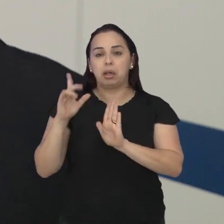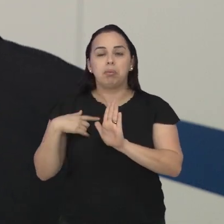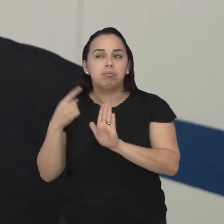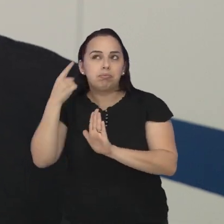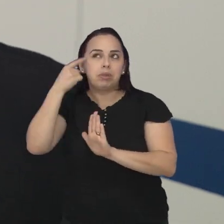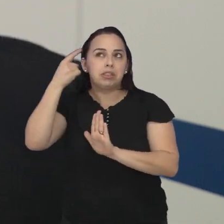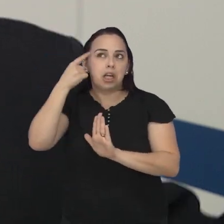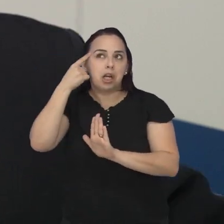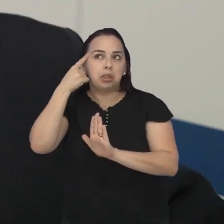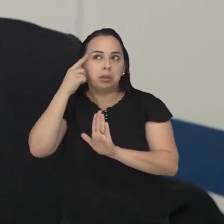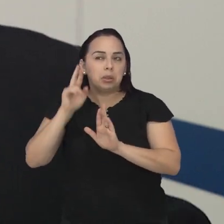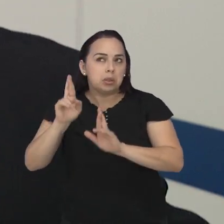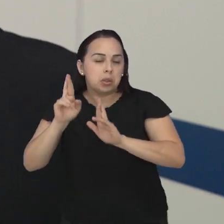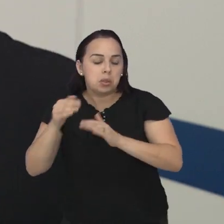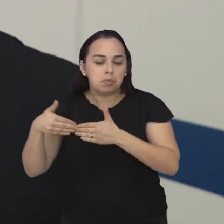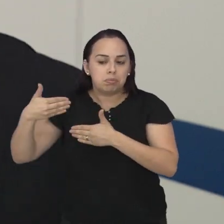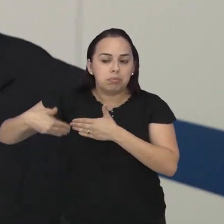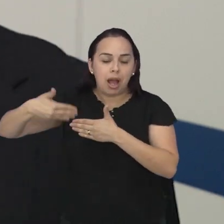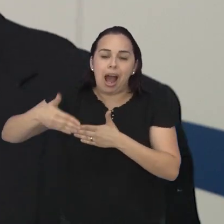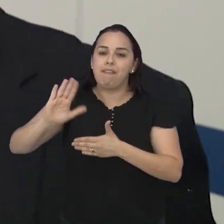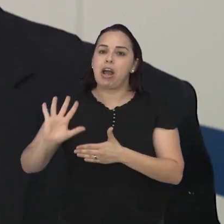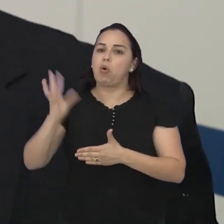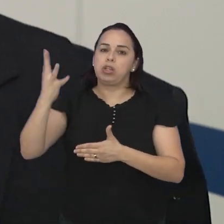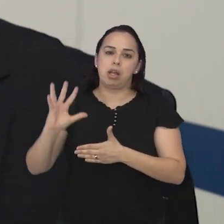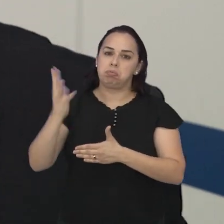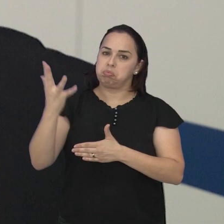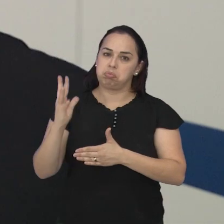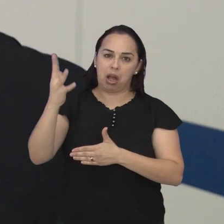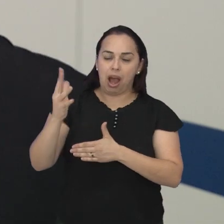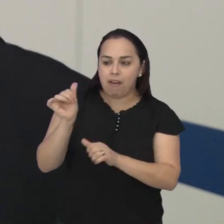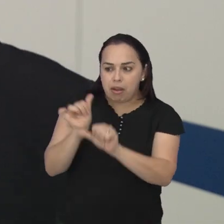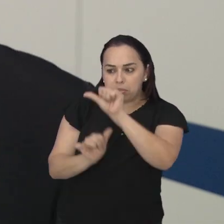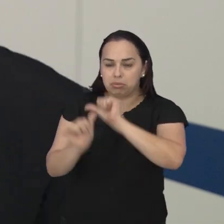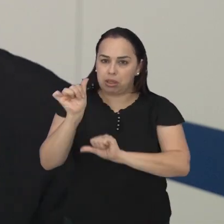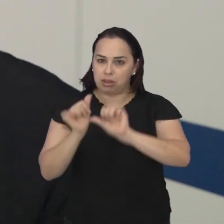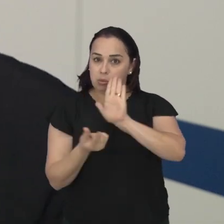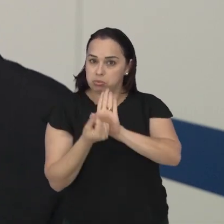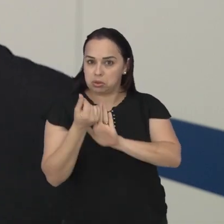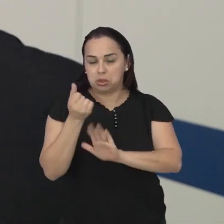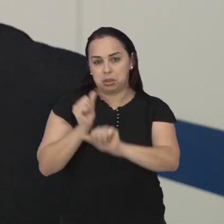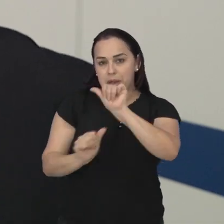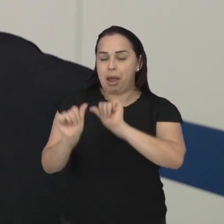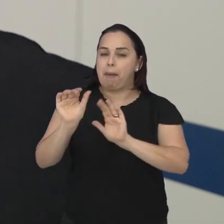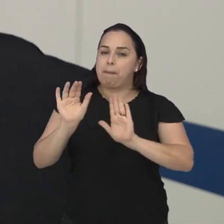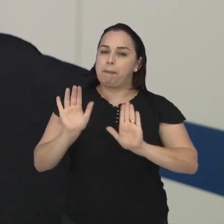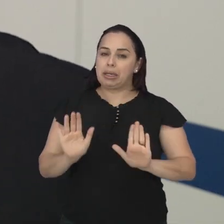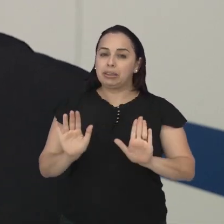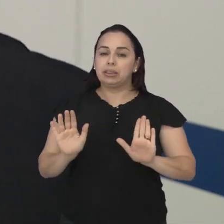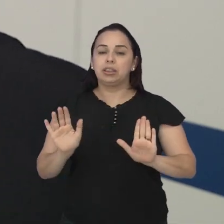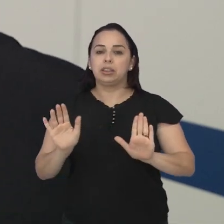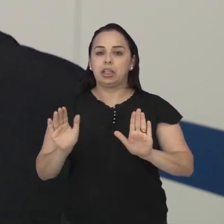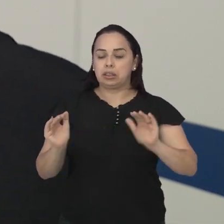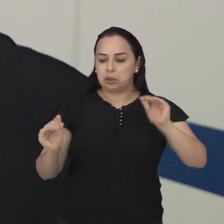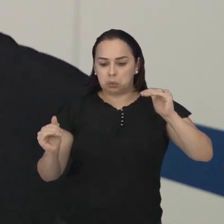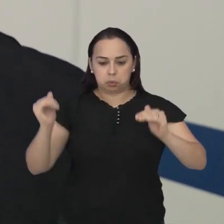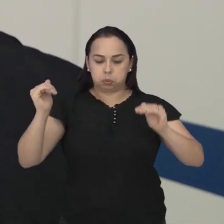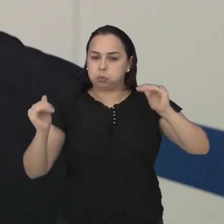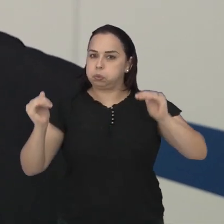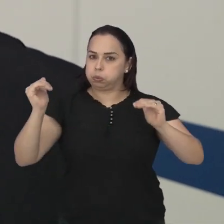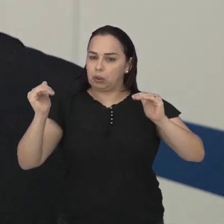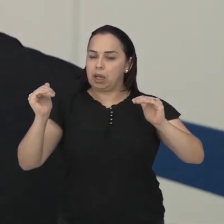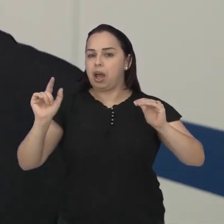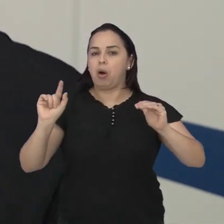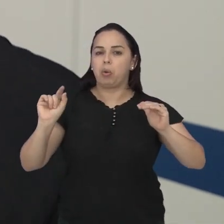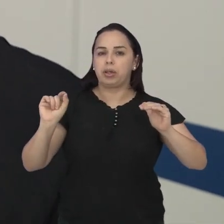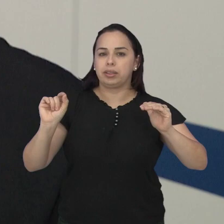A gente monta o orçamento com base nessa expectativa. Conforme as coisas vão acontecendo, isso vai se alterando. Então uma boa parte dessa diferença